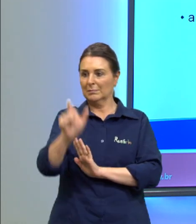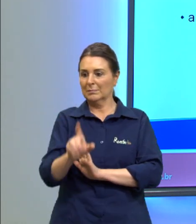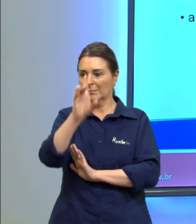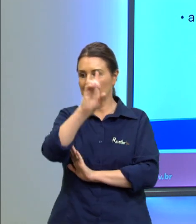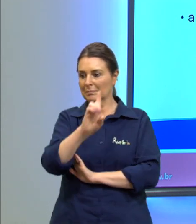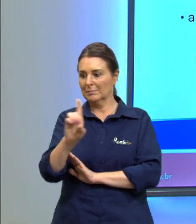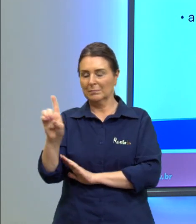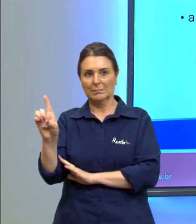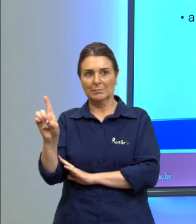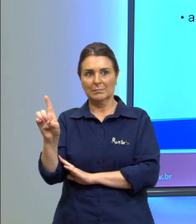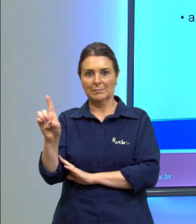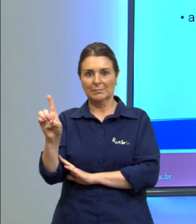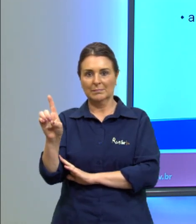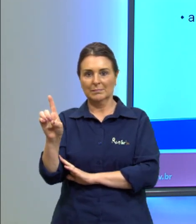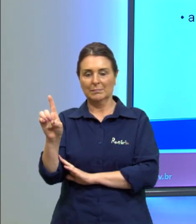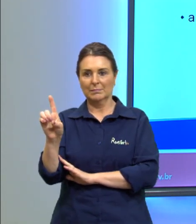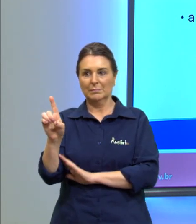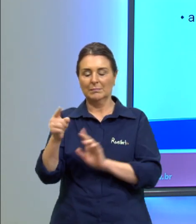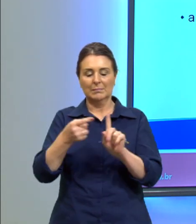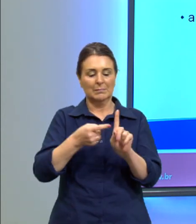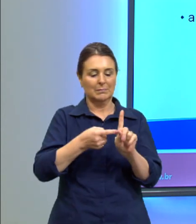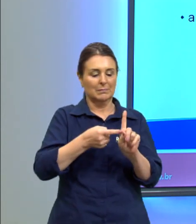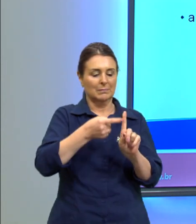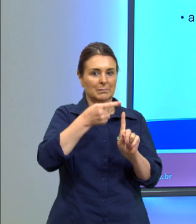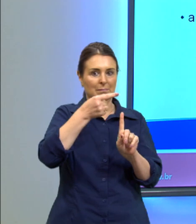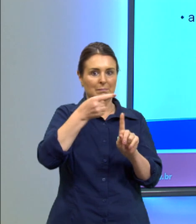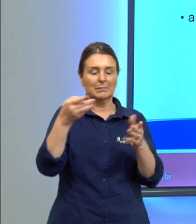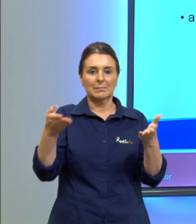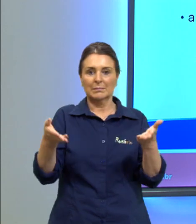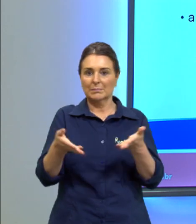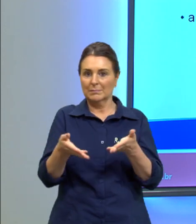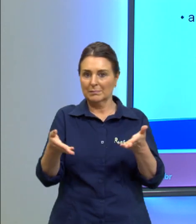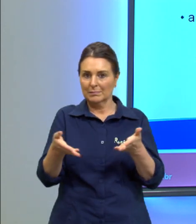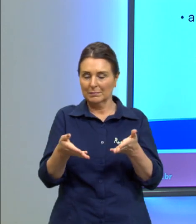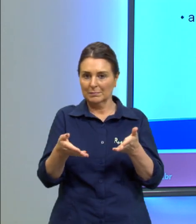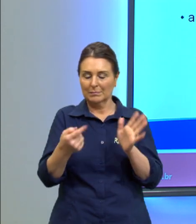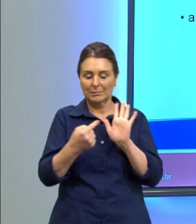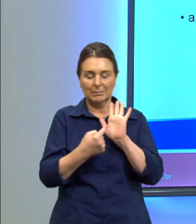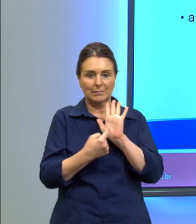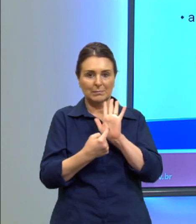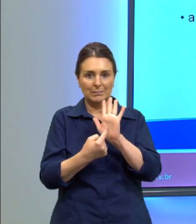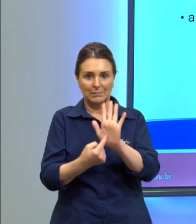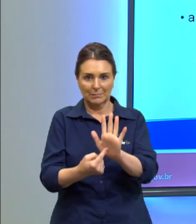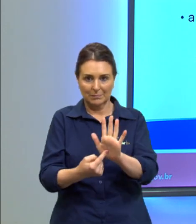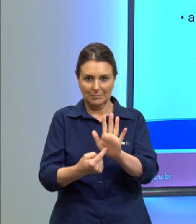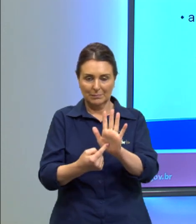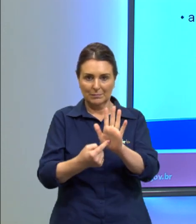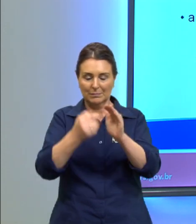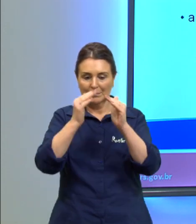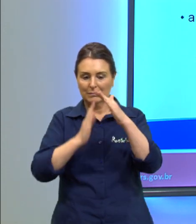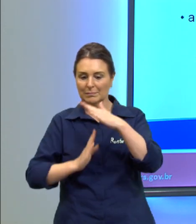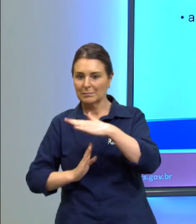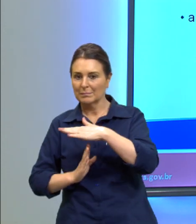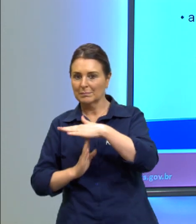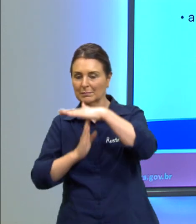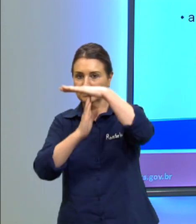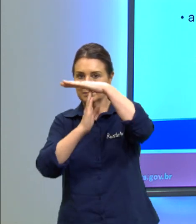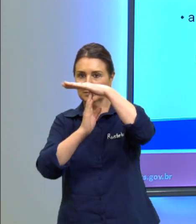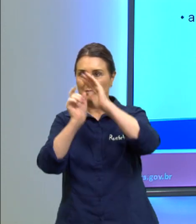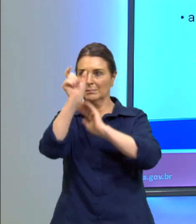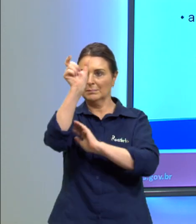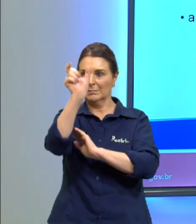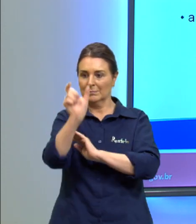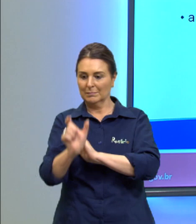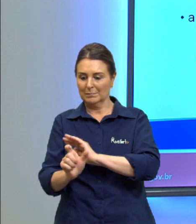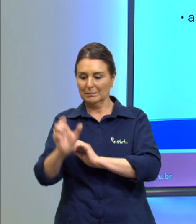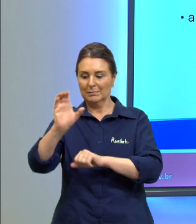a temperatura atual é indicada pelo nível superior dos filetes